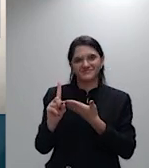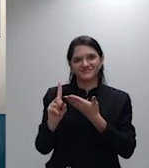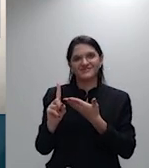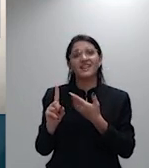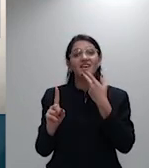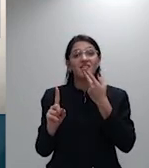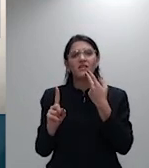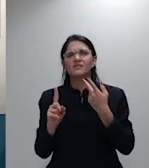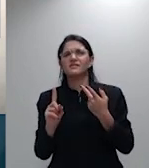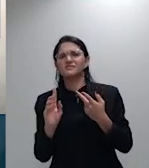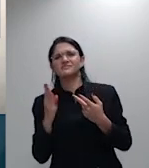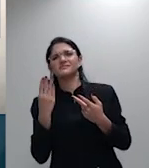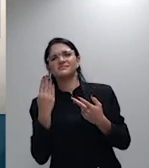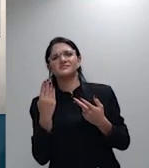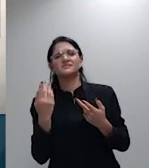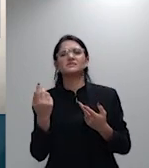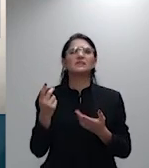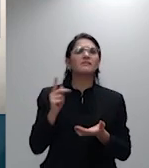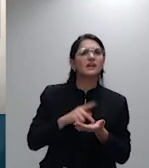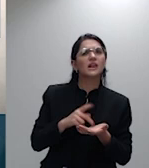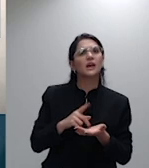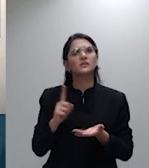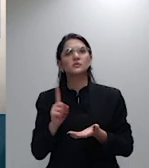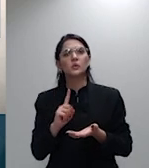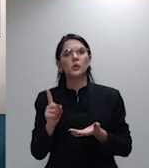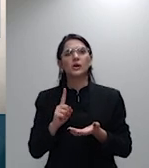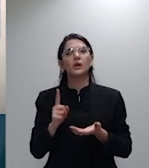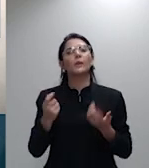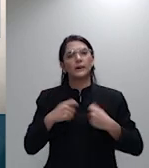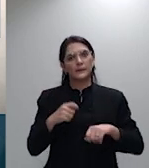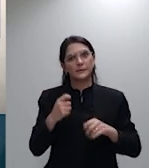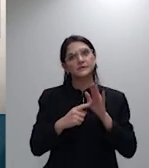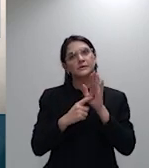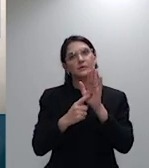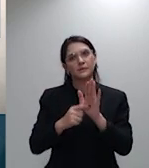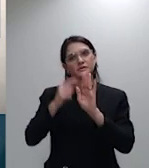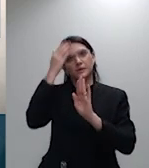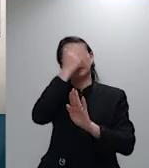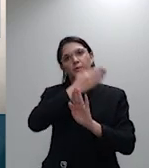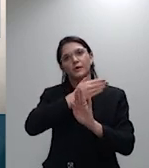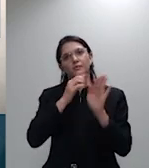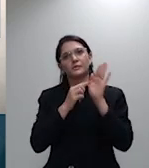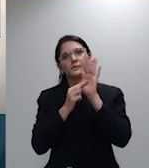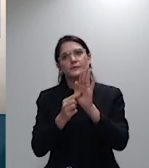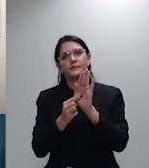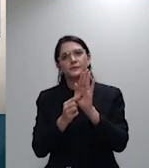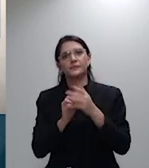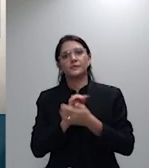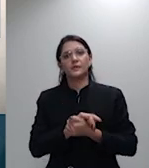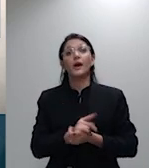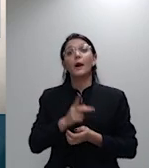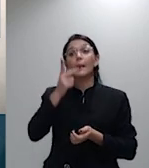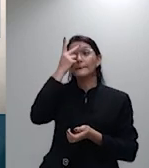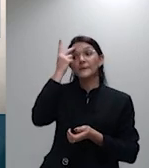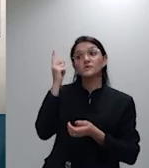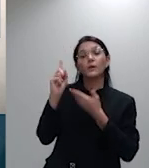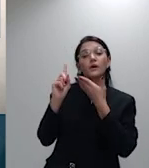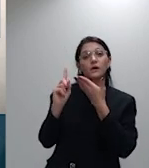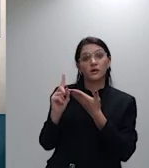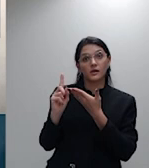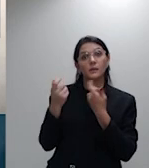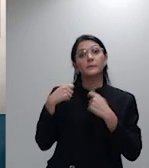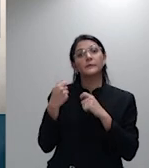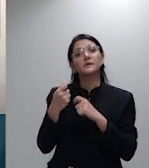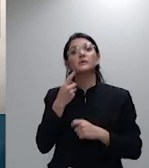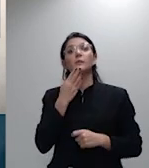forma, é o ônus do consumidor fornecer, na petição inicial, elementos que evidenciam